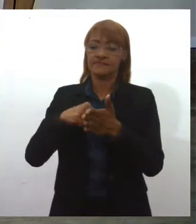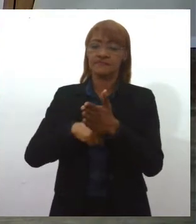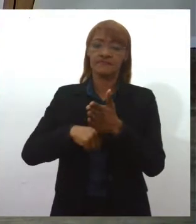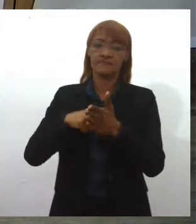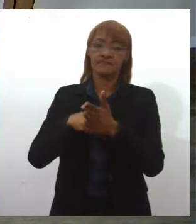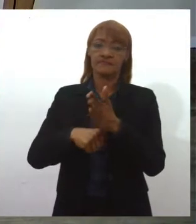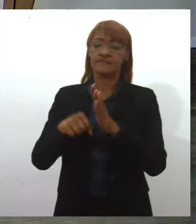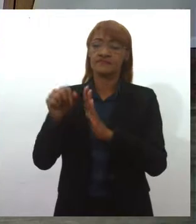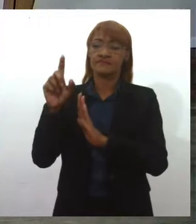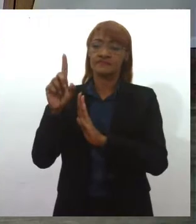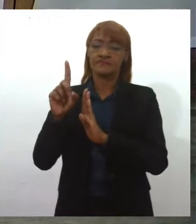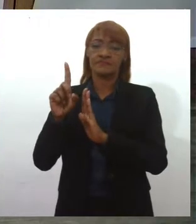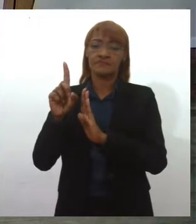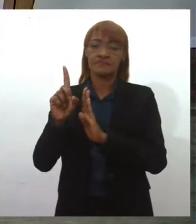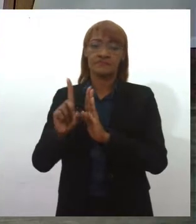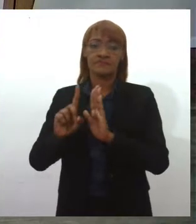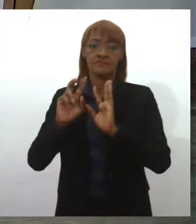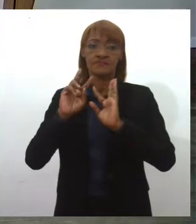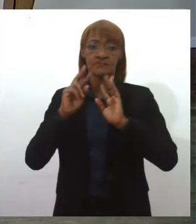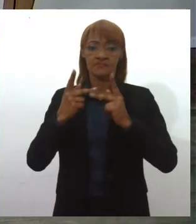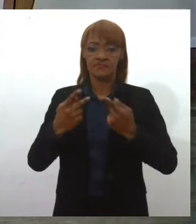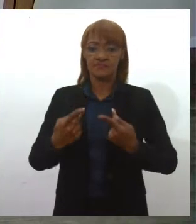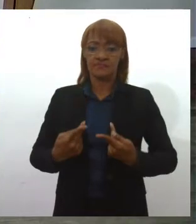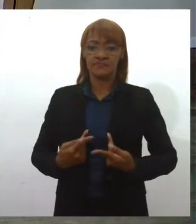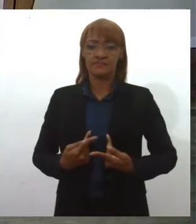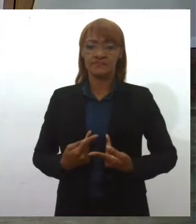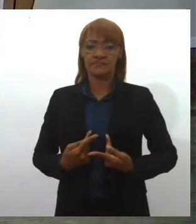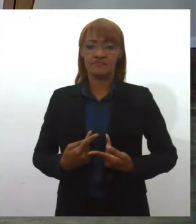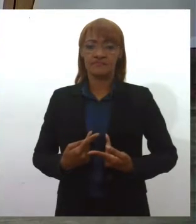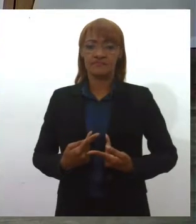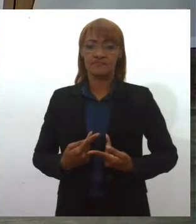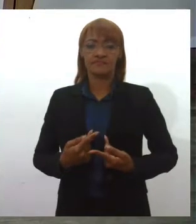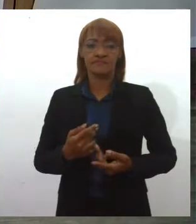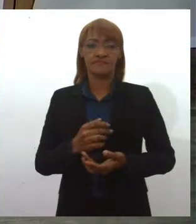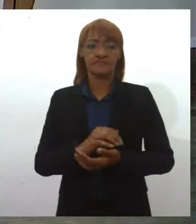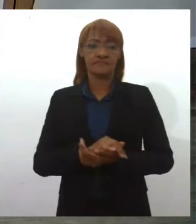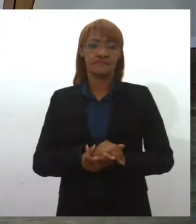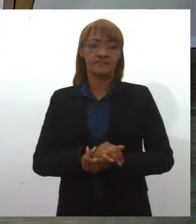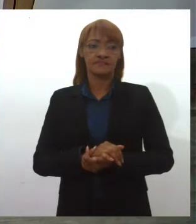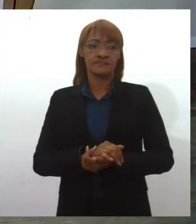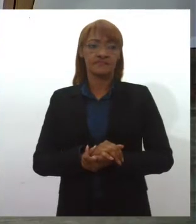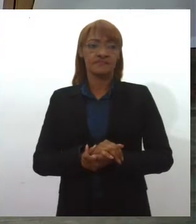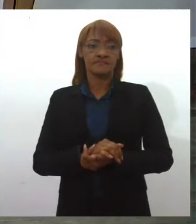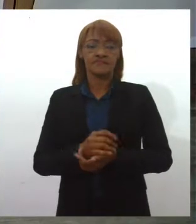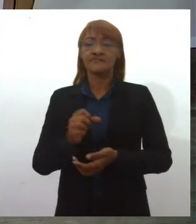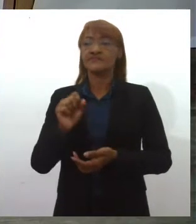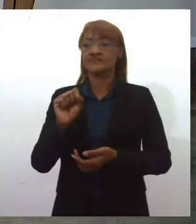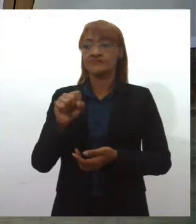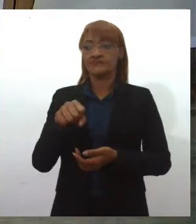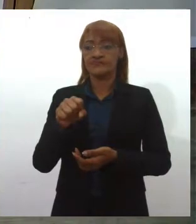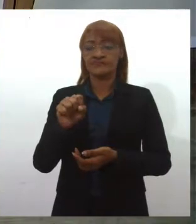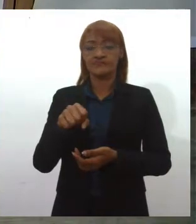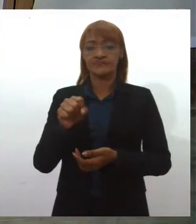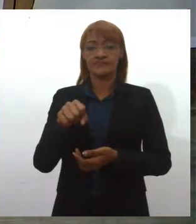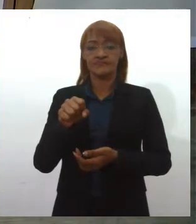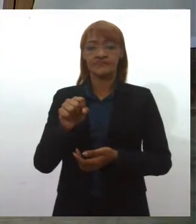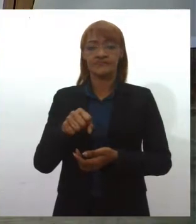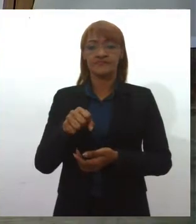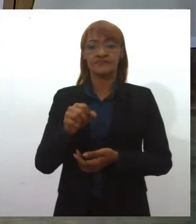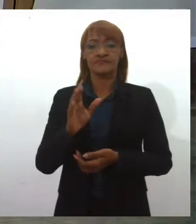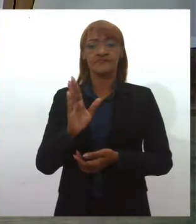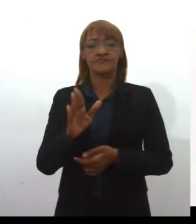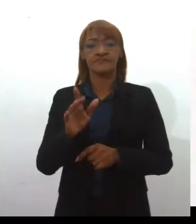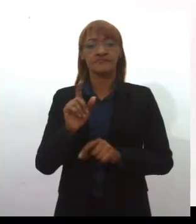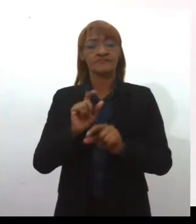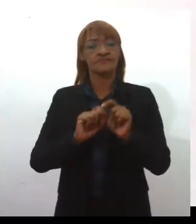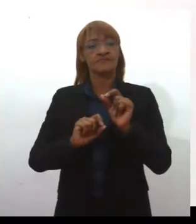humanos como um todo, não é, Geruzi? Sim, ela já usa essa categoria, inclusive, a categoria